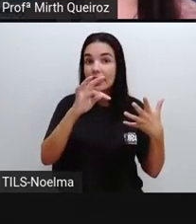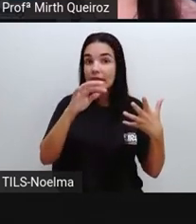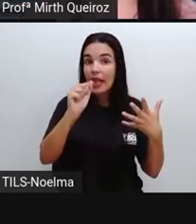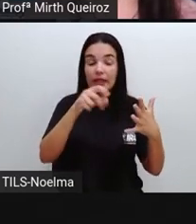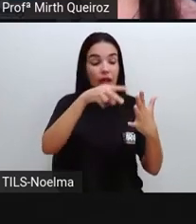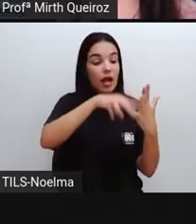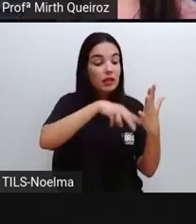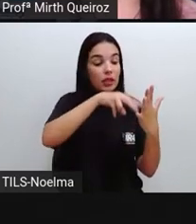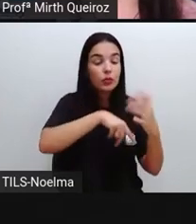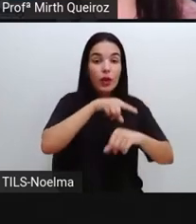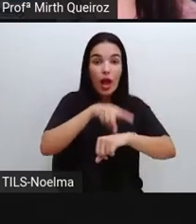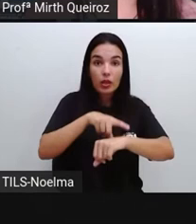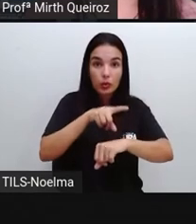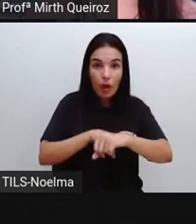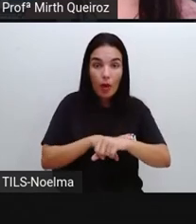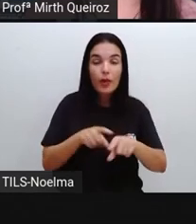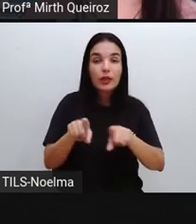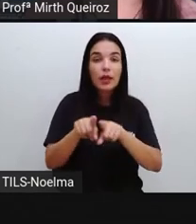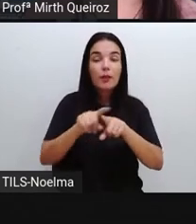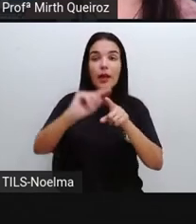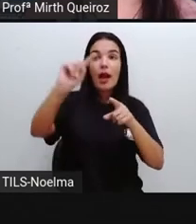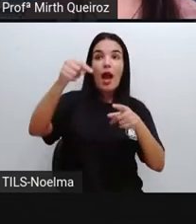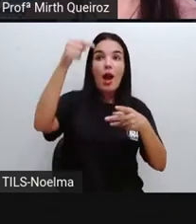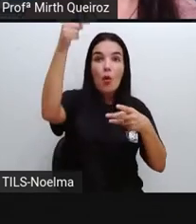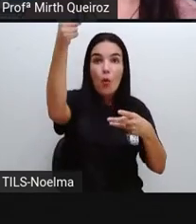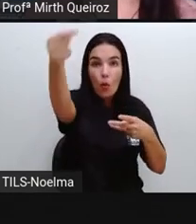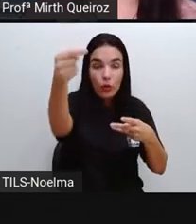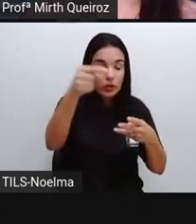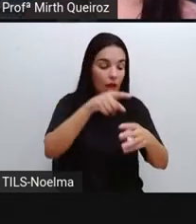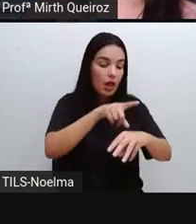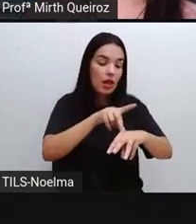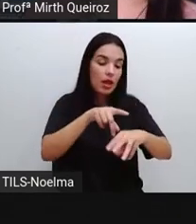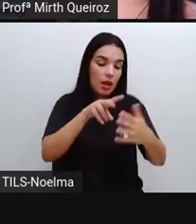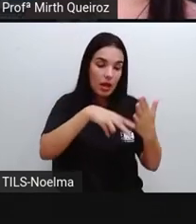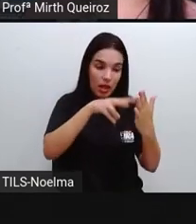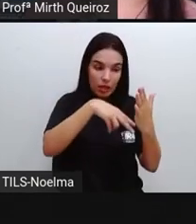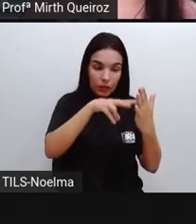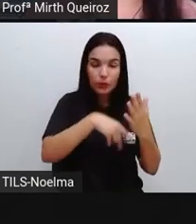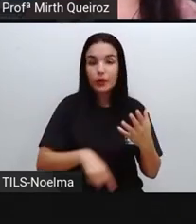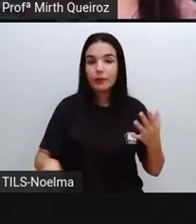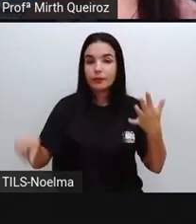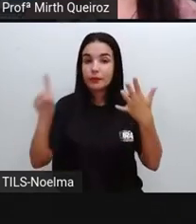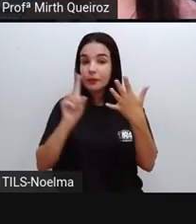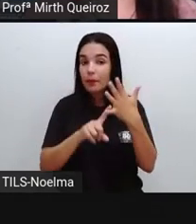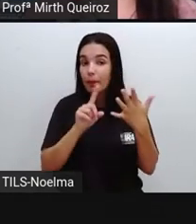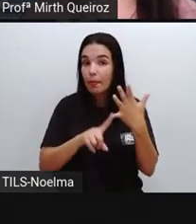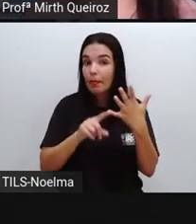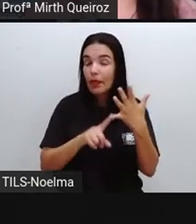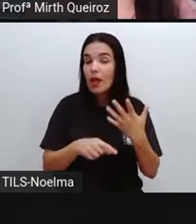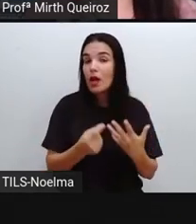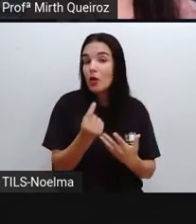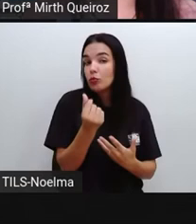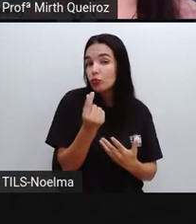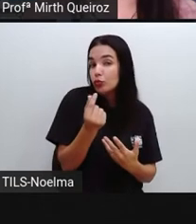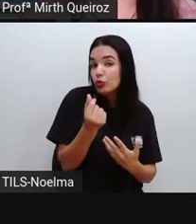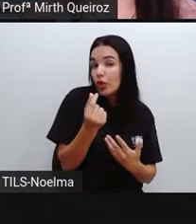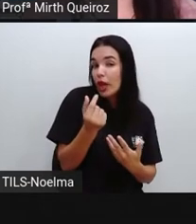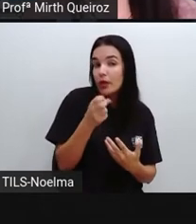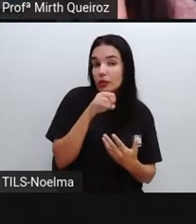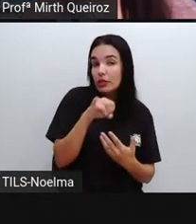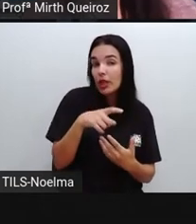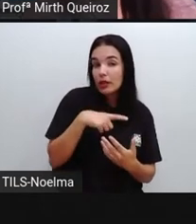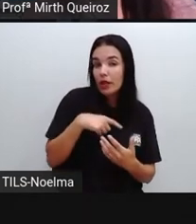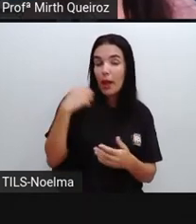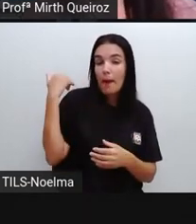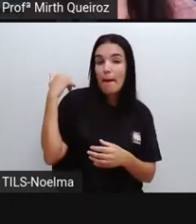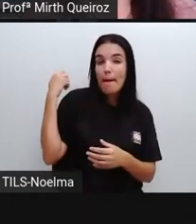atual e o período que deve ocorrer a próxima leitura. O valor da água que deverá ser pago com as possíveis multas e juros